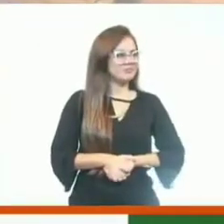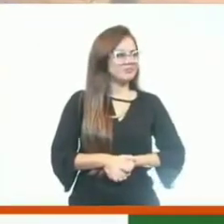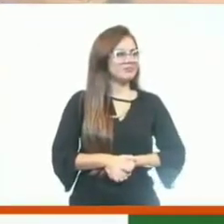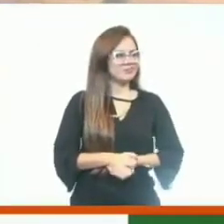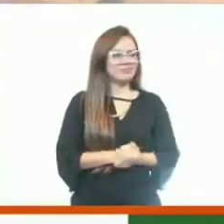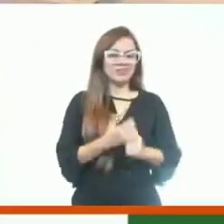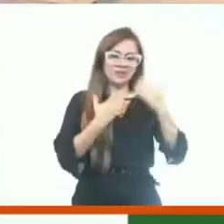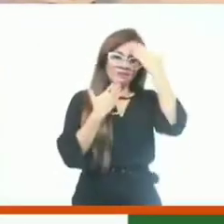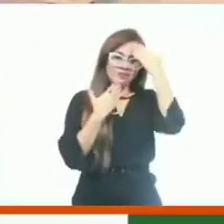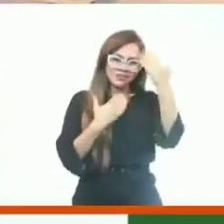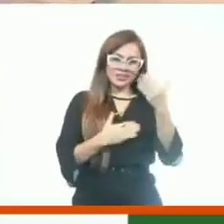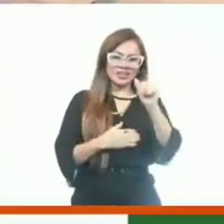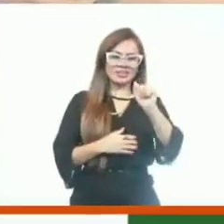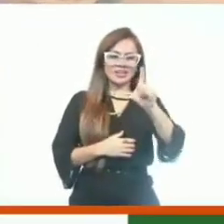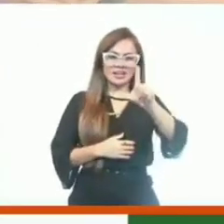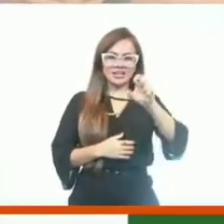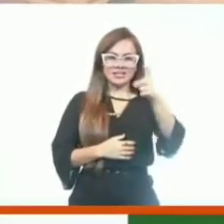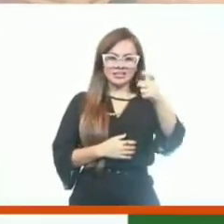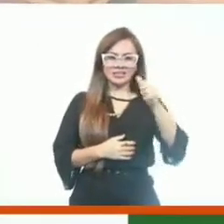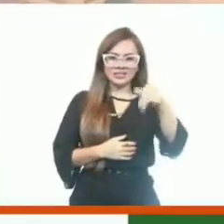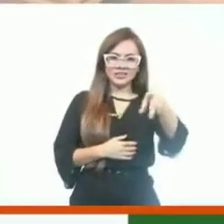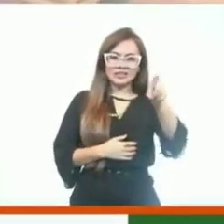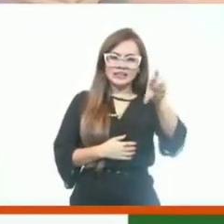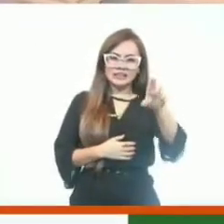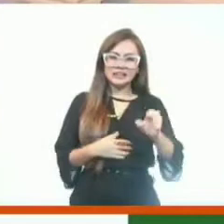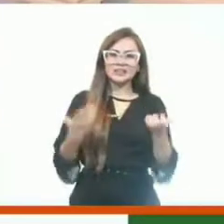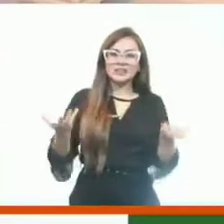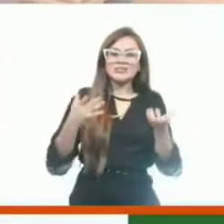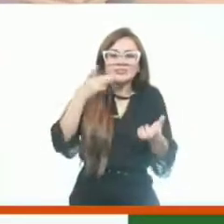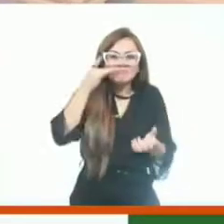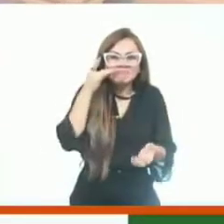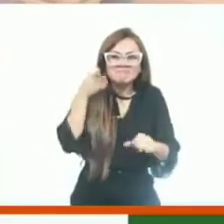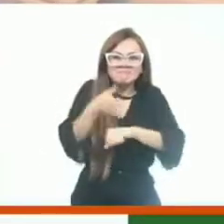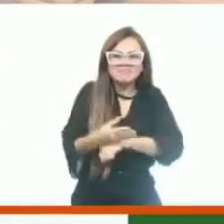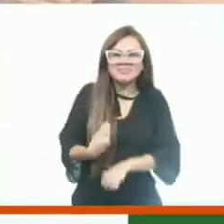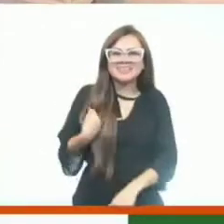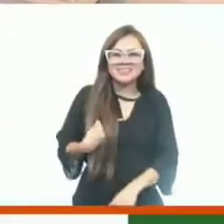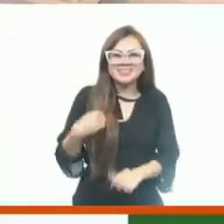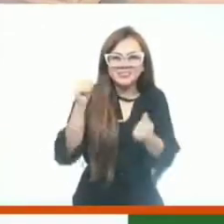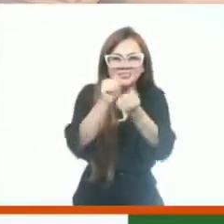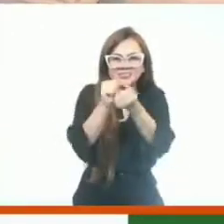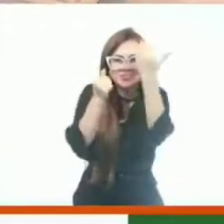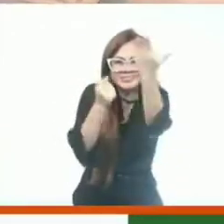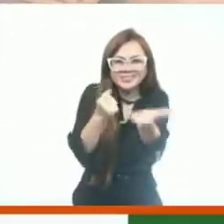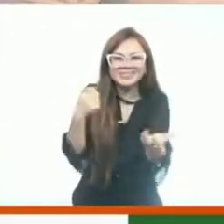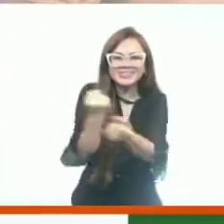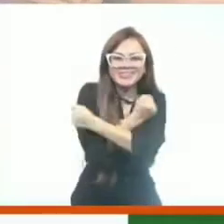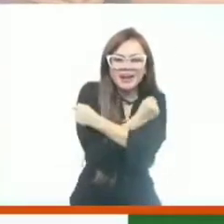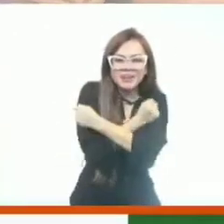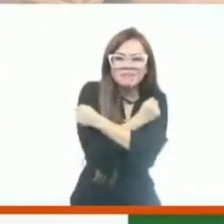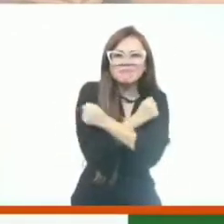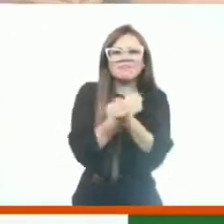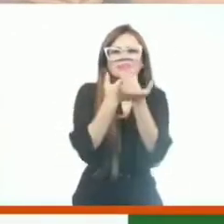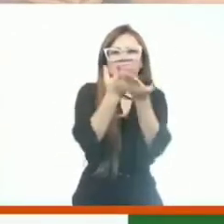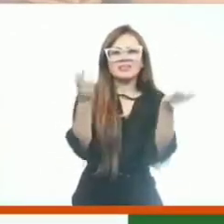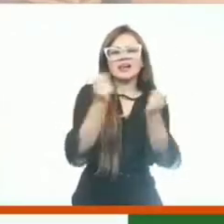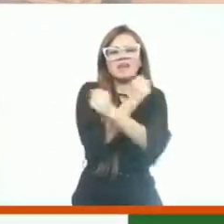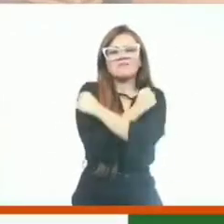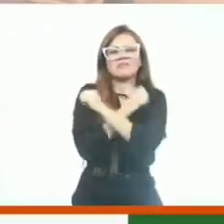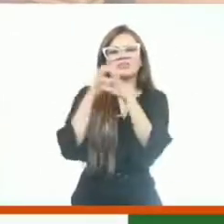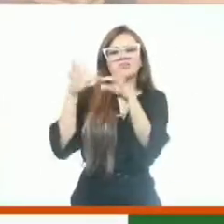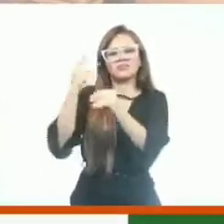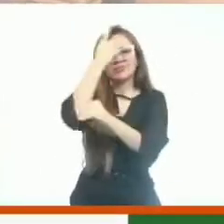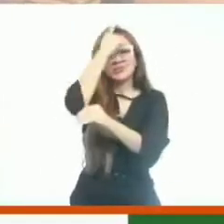Obrigado, Alexandre. Parabéns pelo seu... Nós queríamos estar aí, presencialmente, para lhe dar um abraço, um abraço à população de